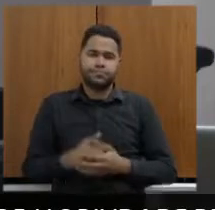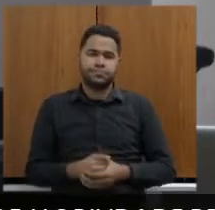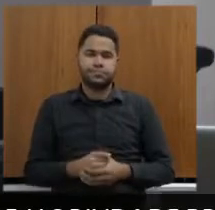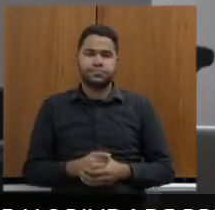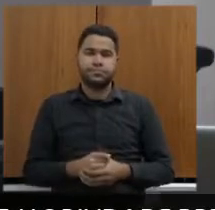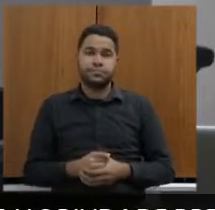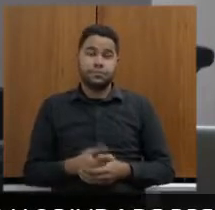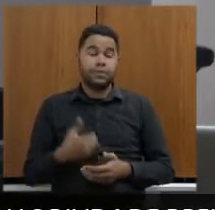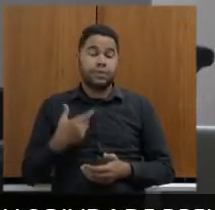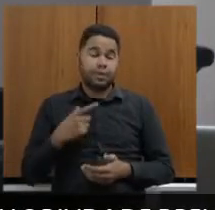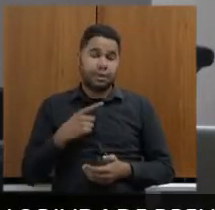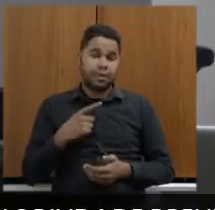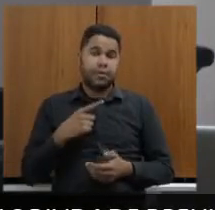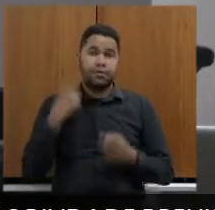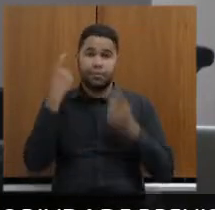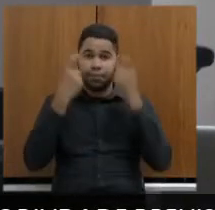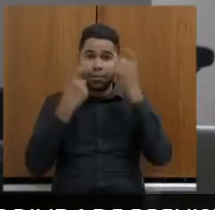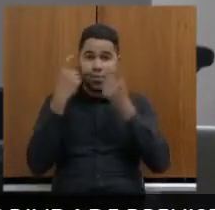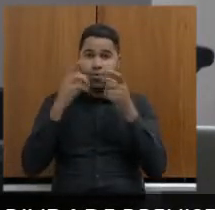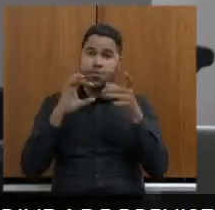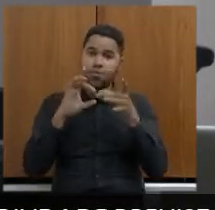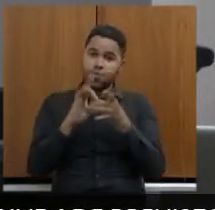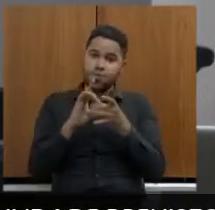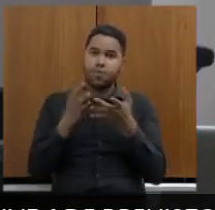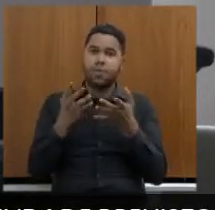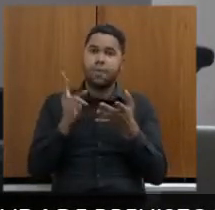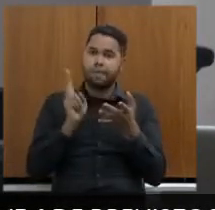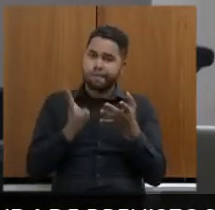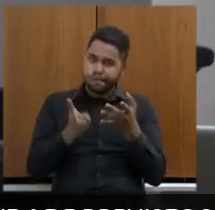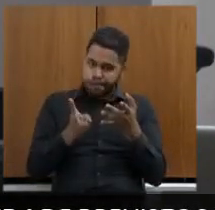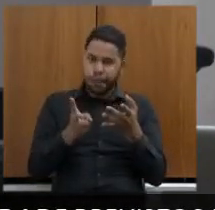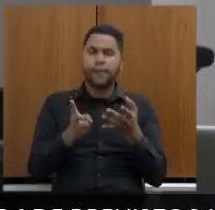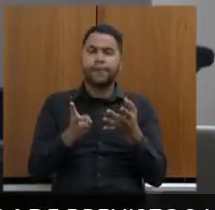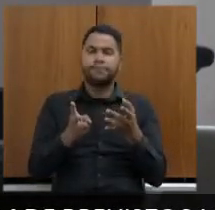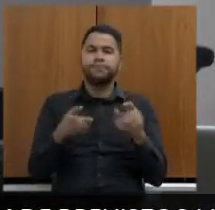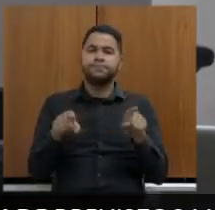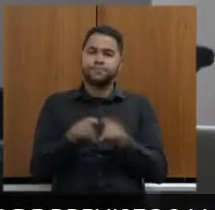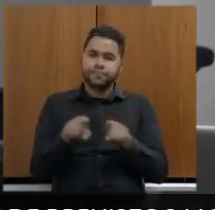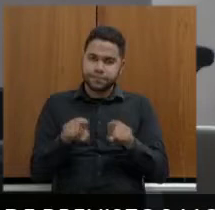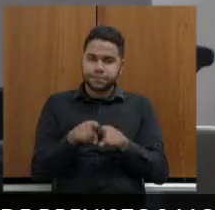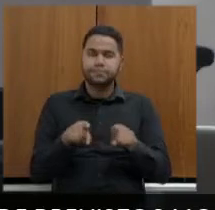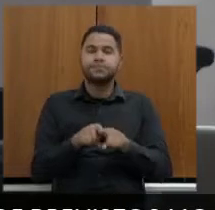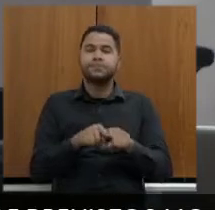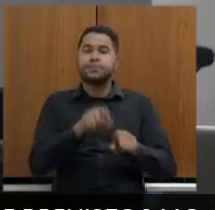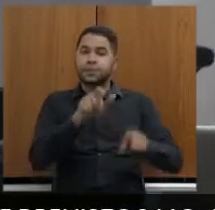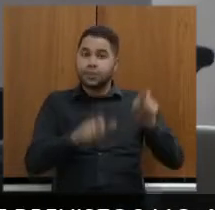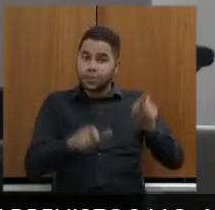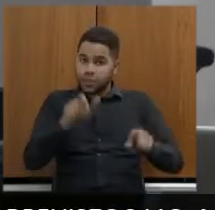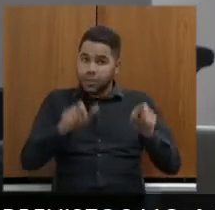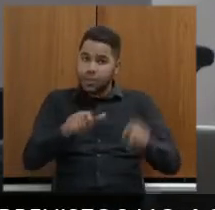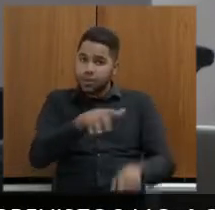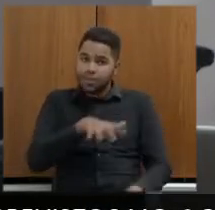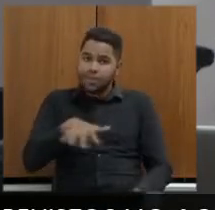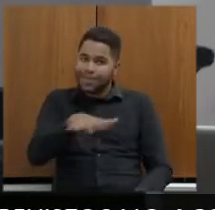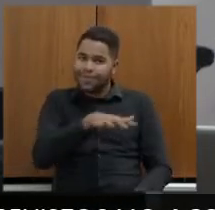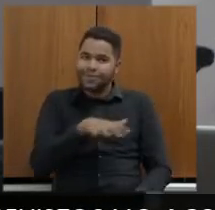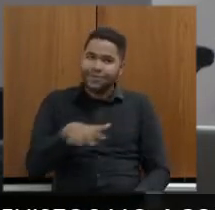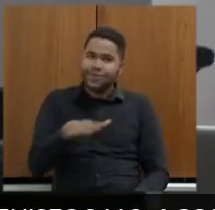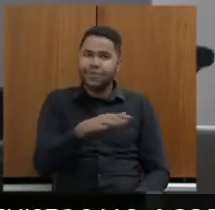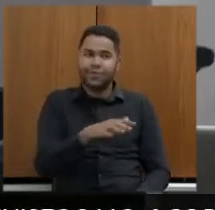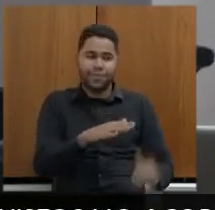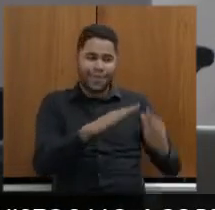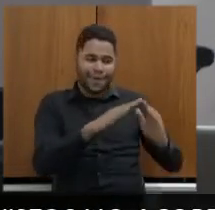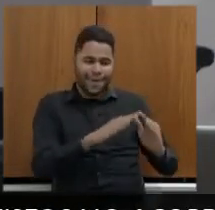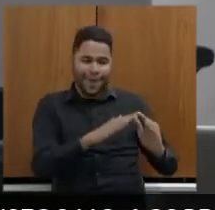então existe uma preocupação de que esses vínculos comunitários sejam preservados que essas pessoas que estão em caráter que